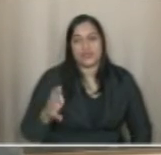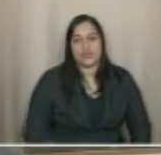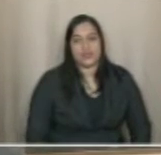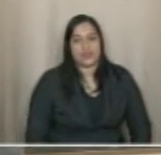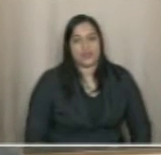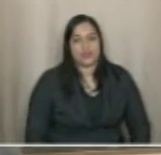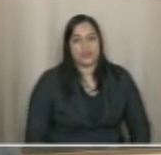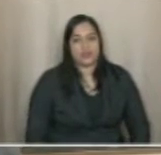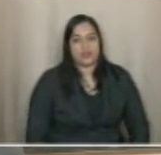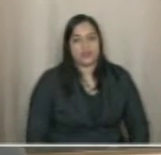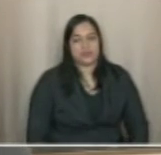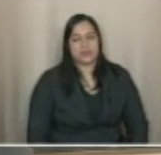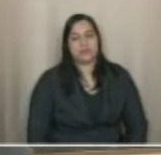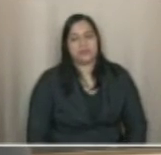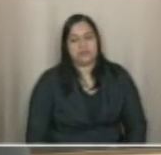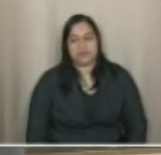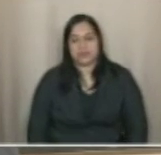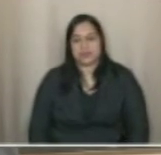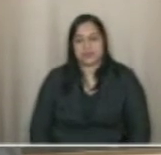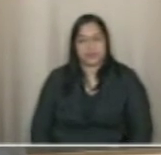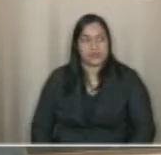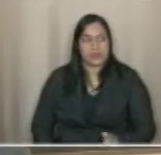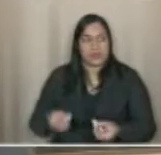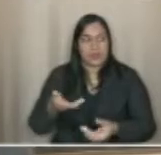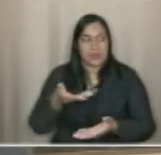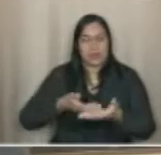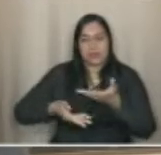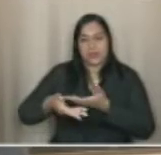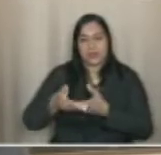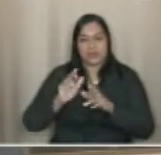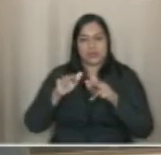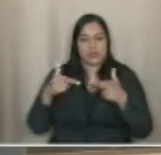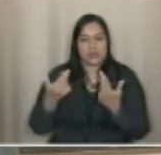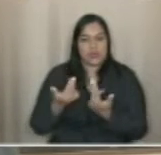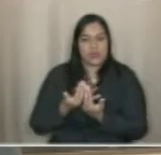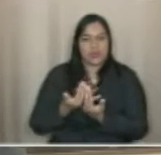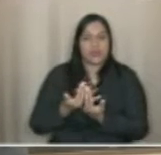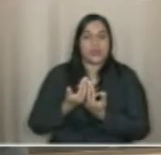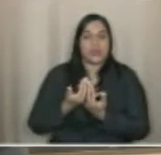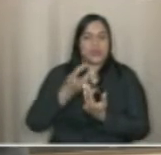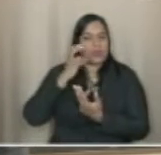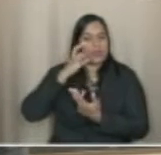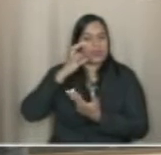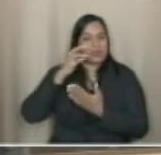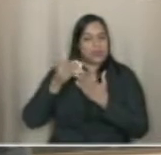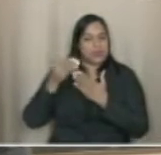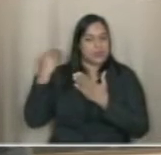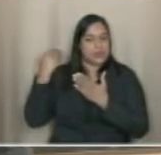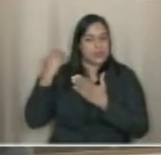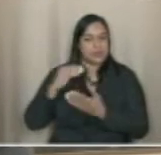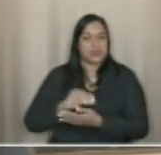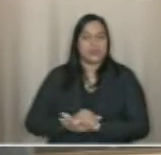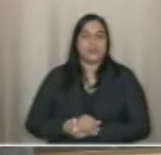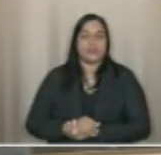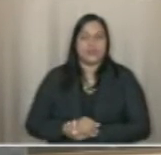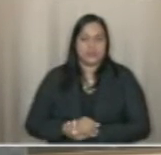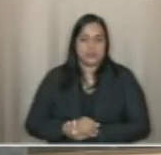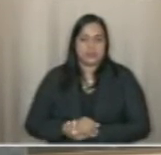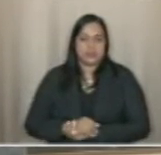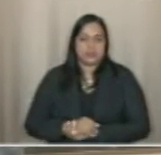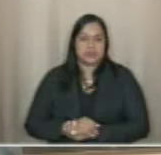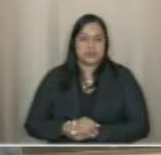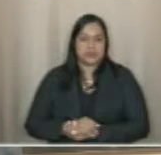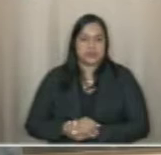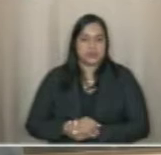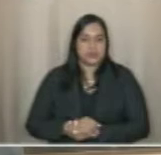Participamos de uma reunião, da primeira reunião, na quinta-feira passada, no Grimurbe, ali